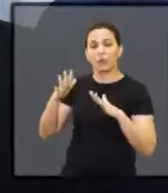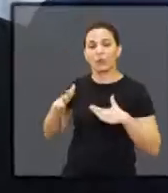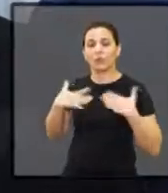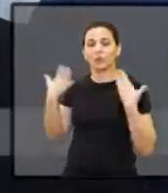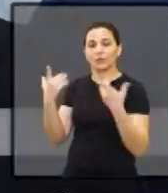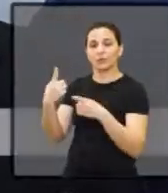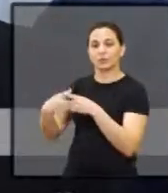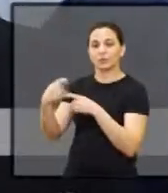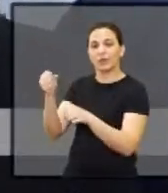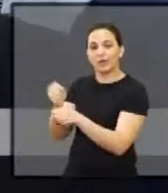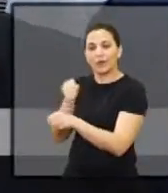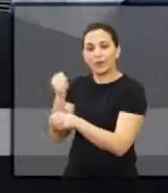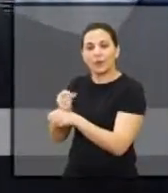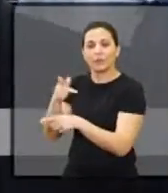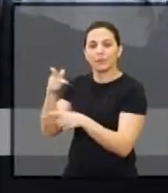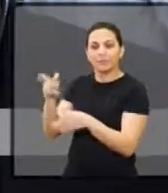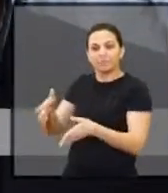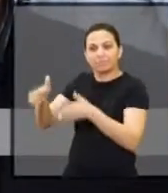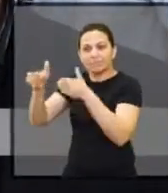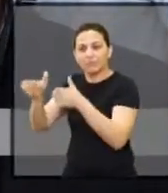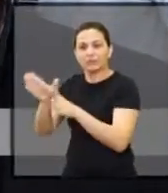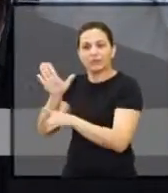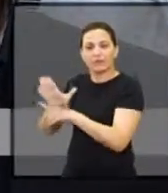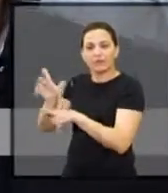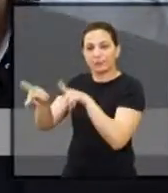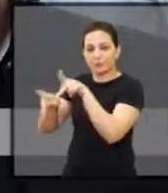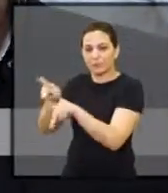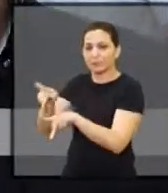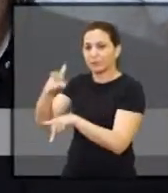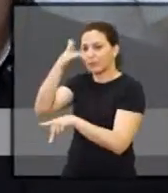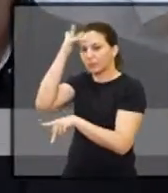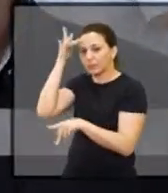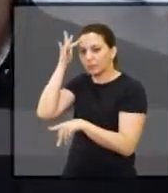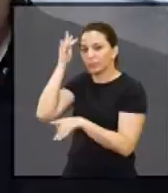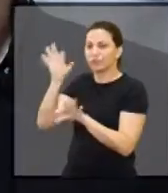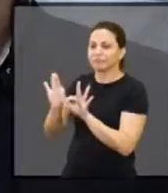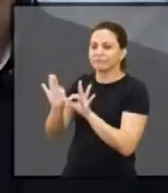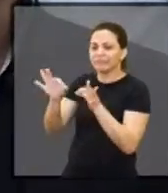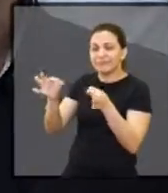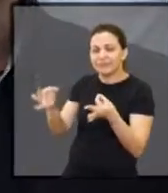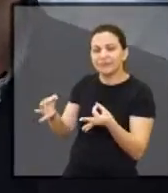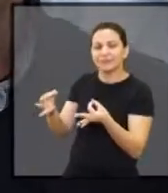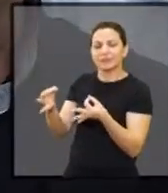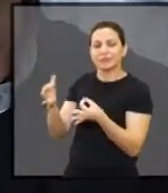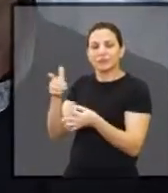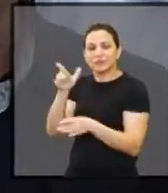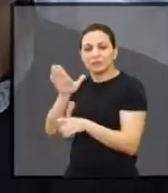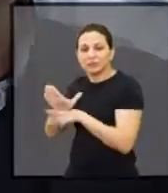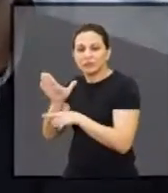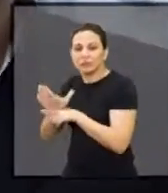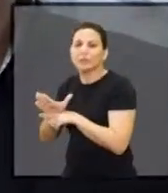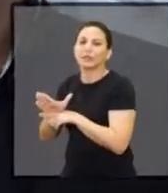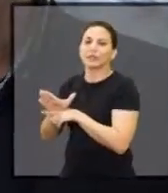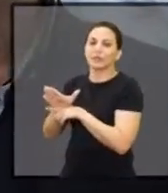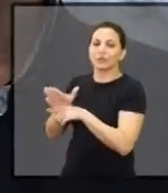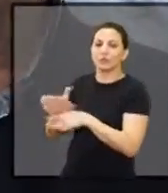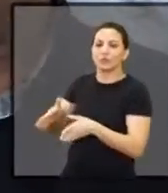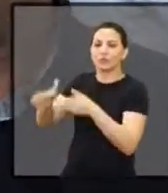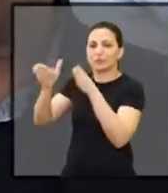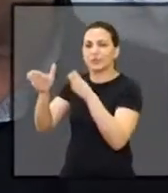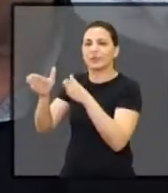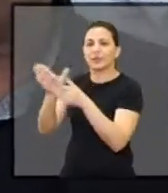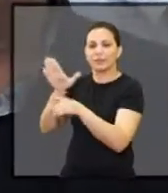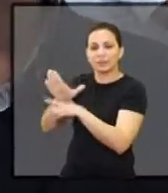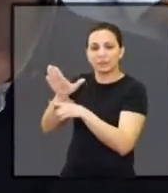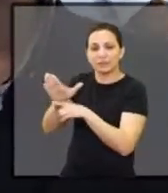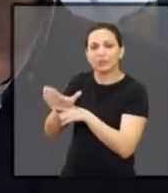Porque essa é uma obra que realmente vai atender o povo. Pessoas humildes da região, que vai ser contemplado com esse novo prédio aqui